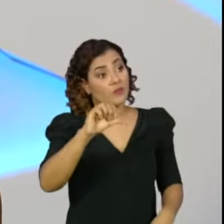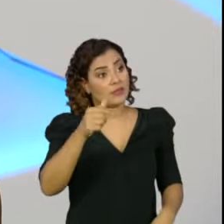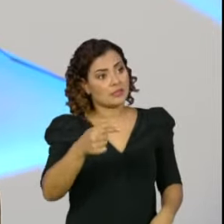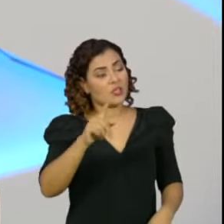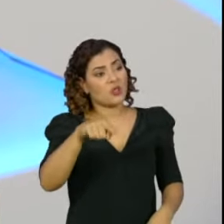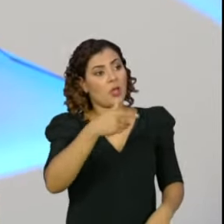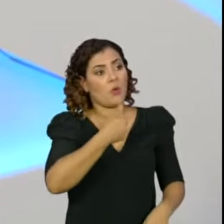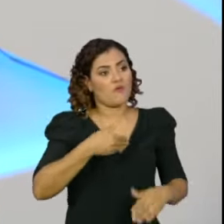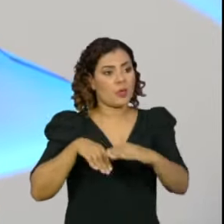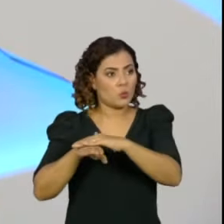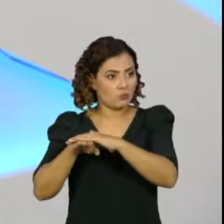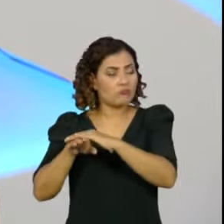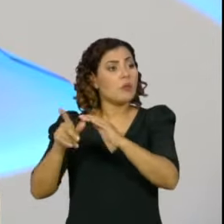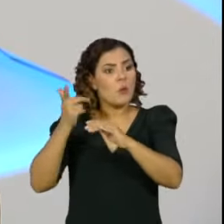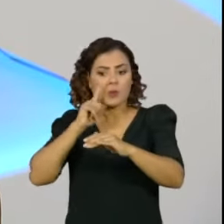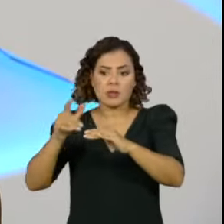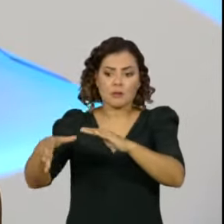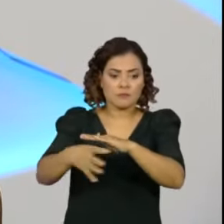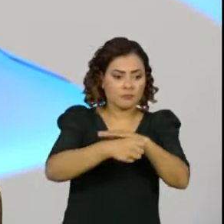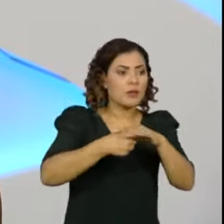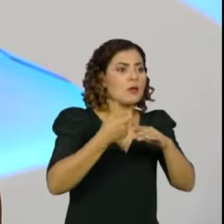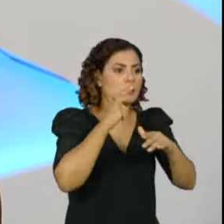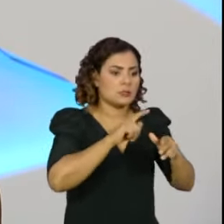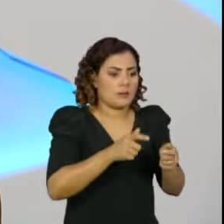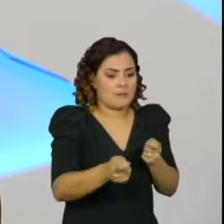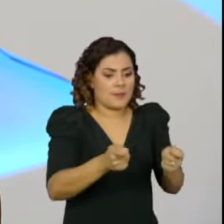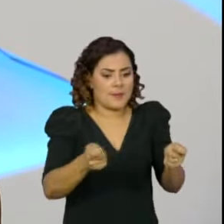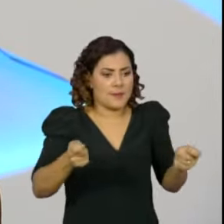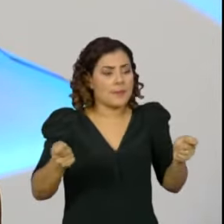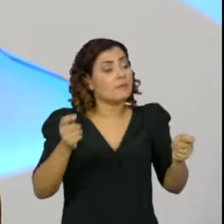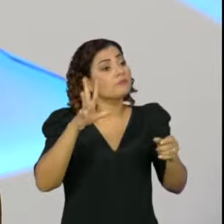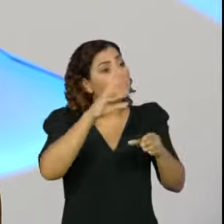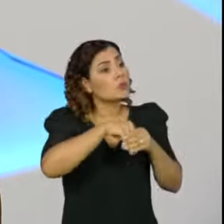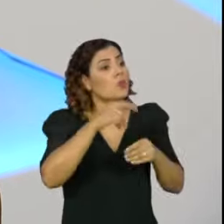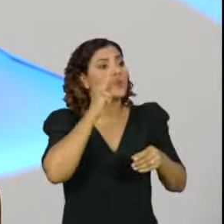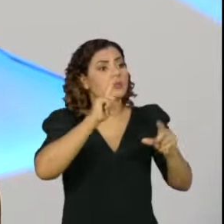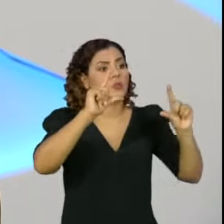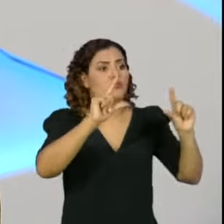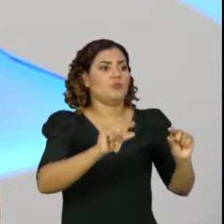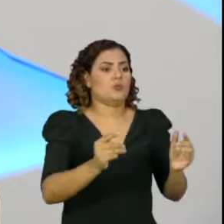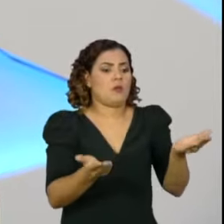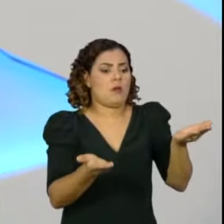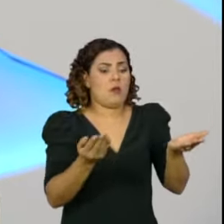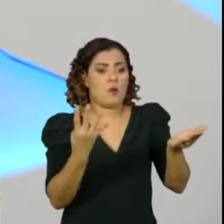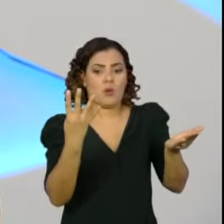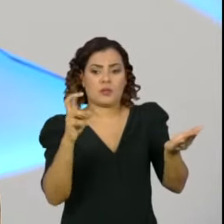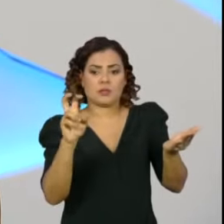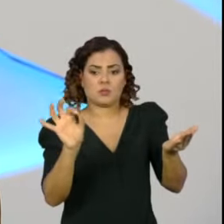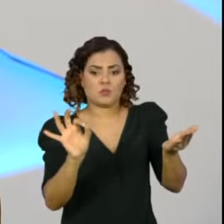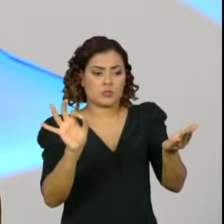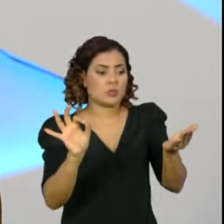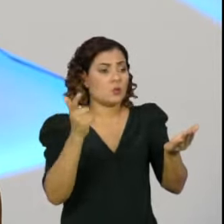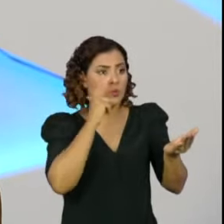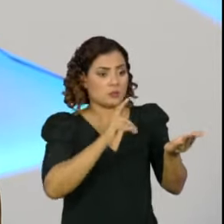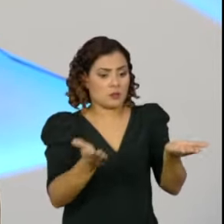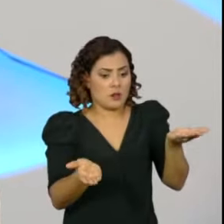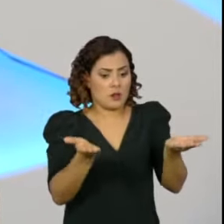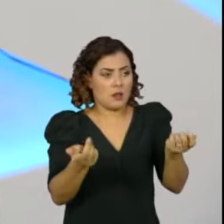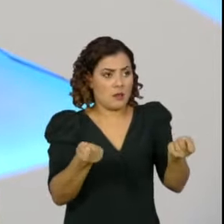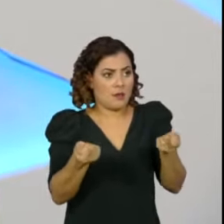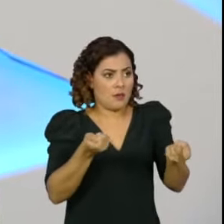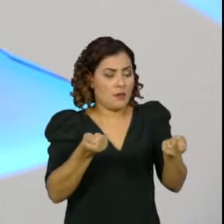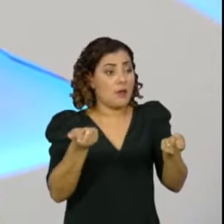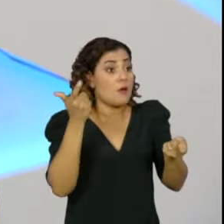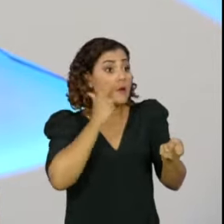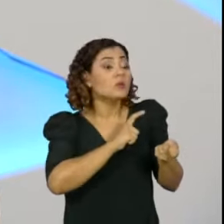fundos de governo, que essa participação pública possa ser reduzida a um tamanho de 45% e a empresa possa ser capitalizada para